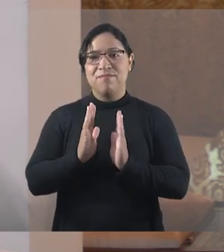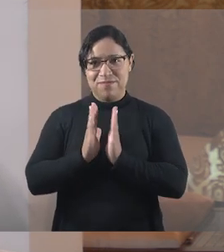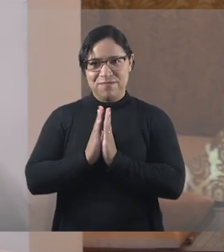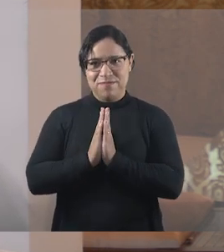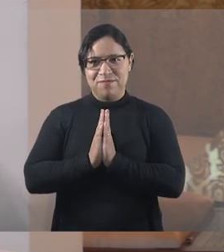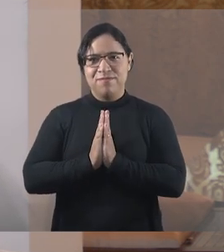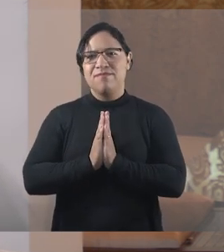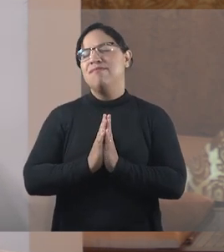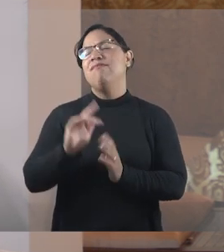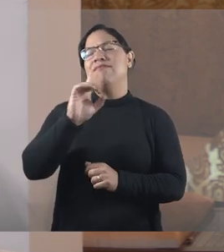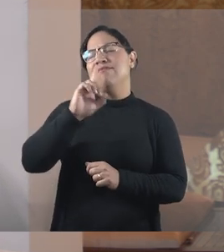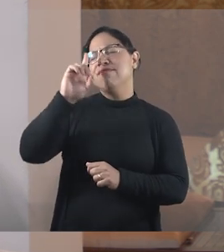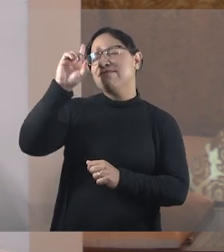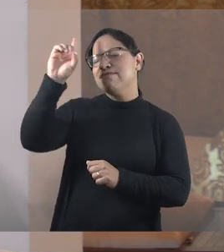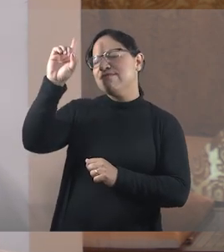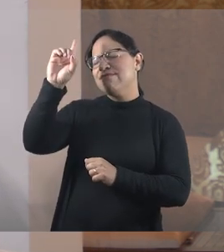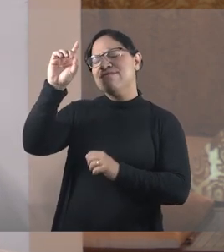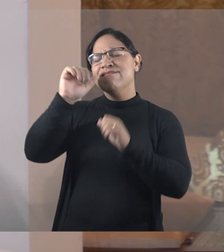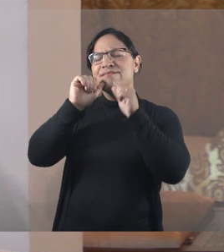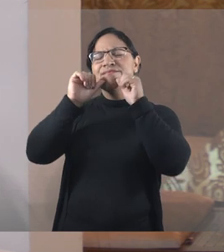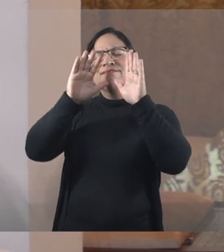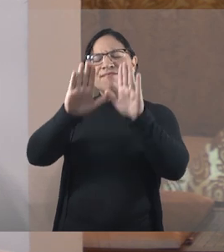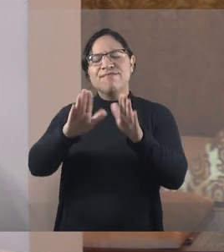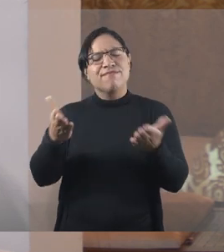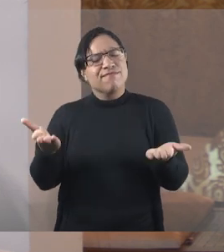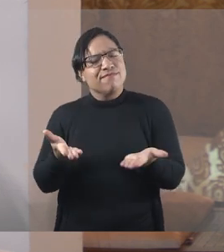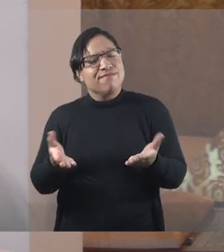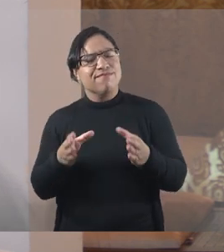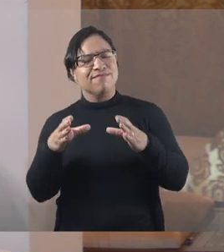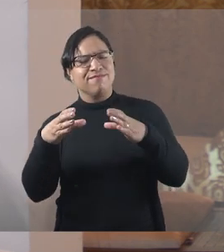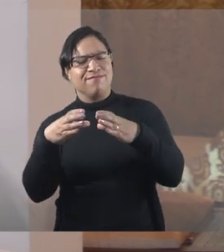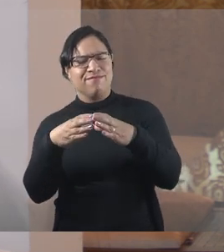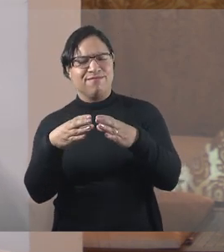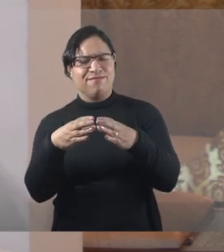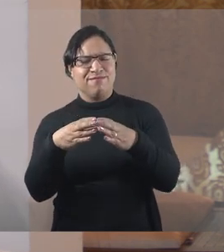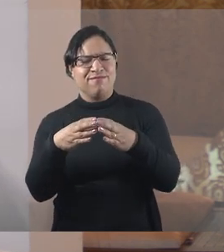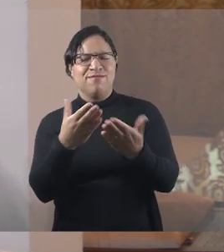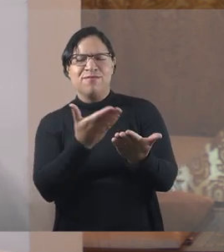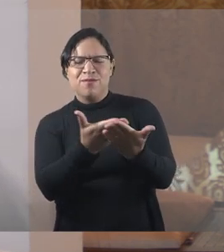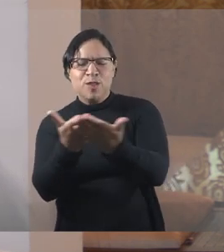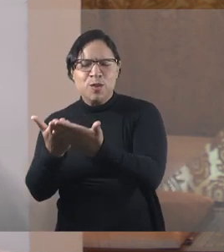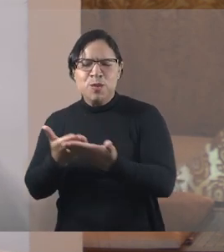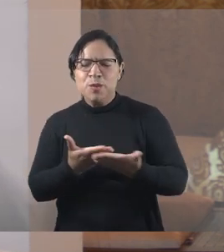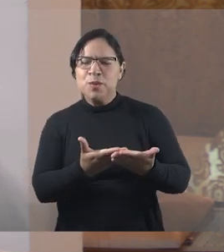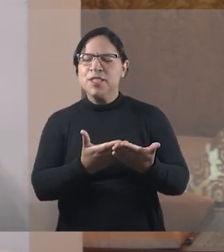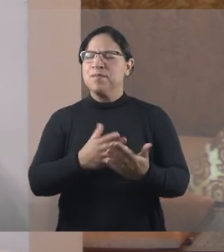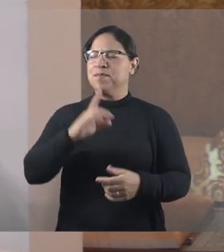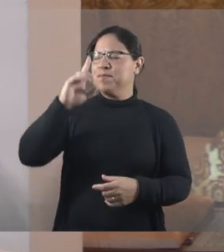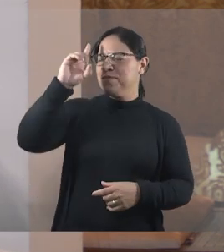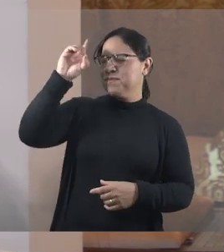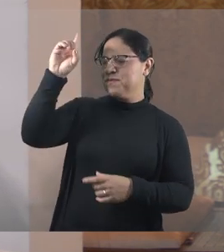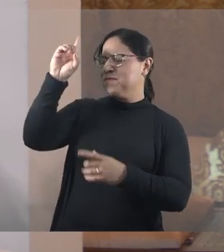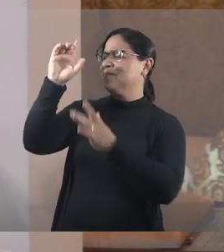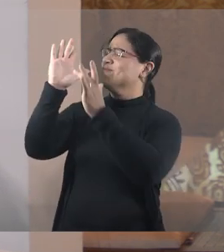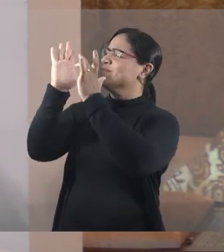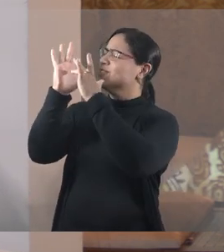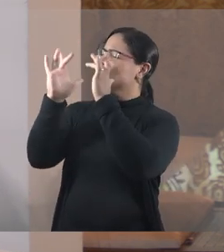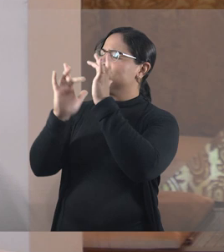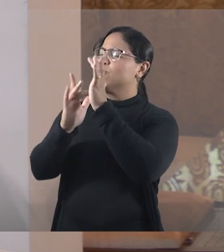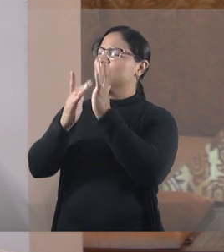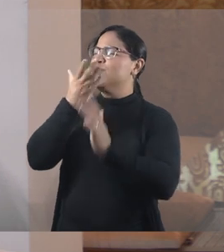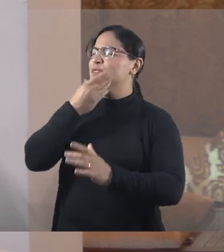tempo e peço que o Senhor visite Deus e os meus irmãos agora e que o Senhor Jesus, que é o nosso Senhor, Salvador,